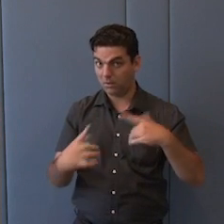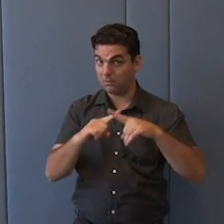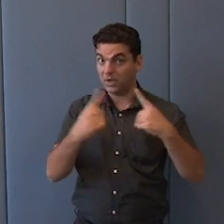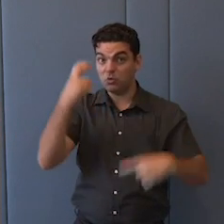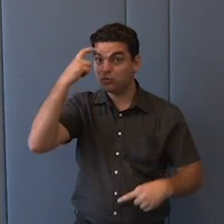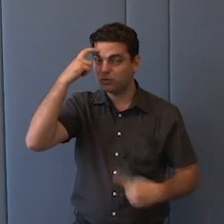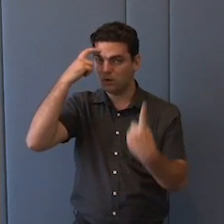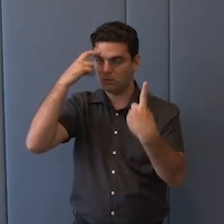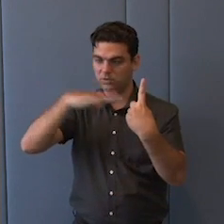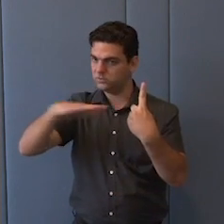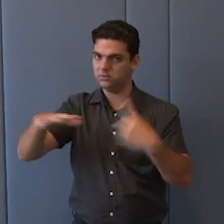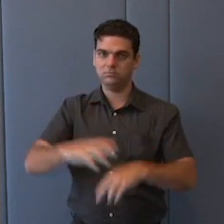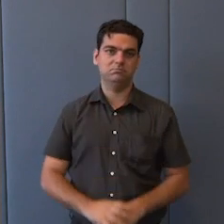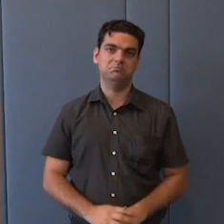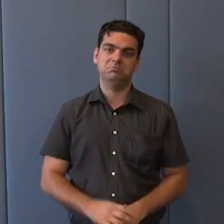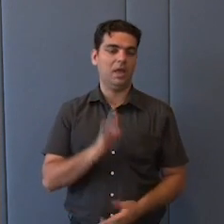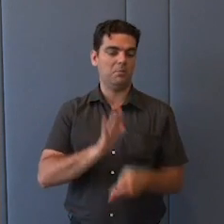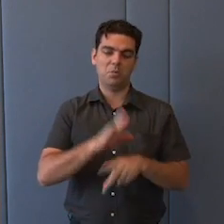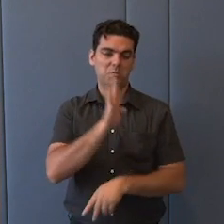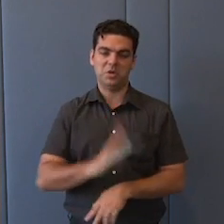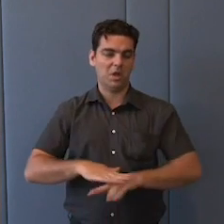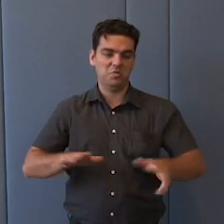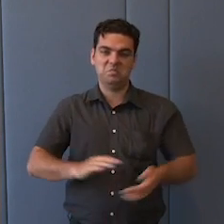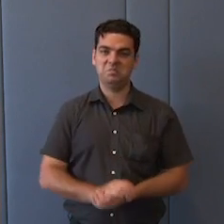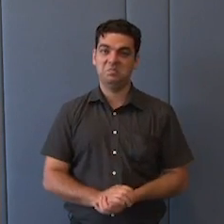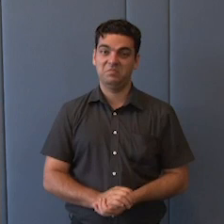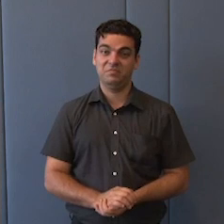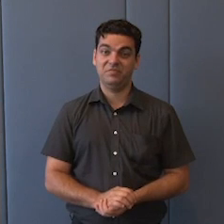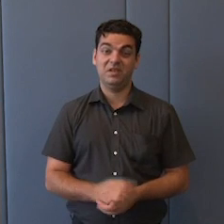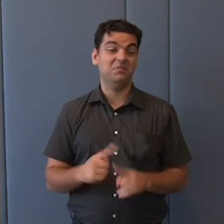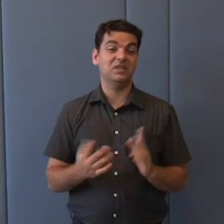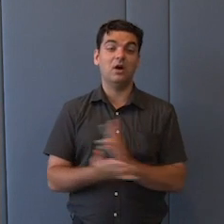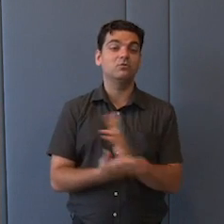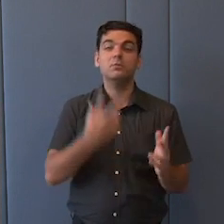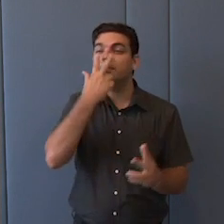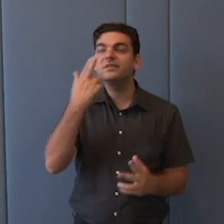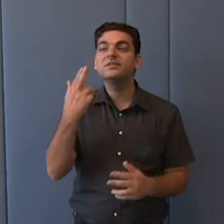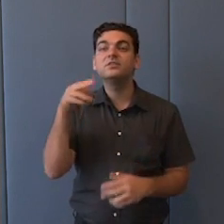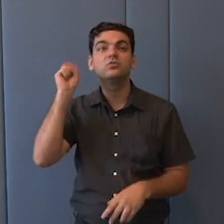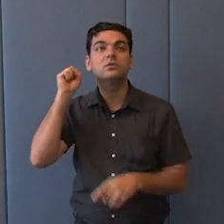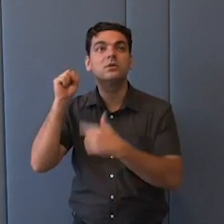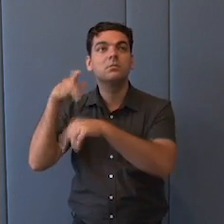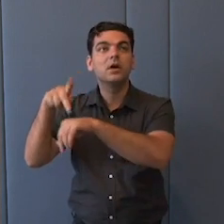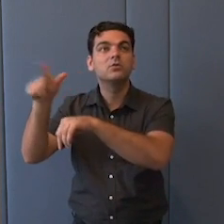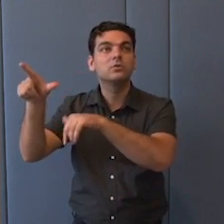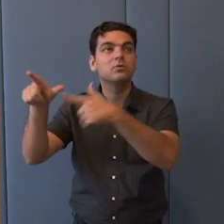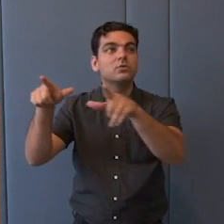do povo brasileiro que existe, eu acho que existe profundamente. Então, gente, às sem se dar conta, repete coisas que, e acaba repetindo lá fora coisas